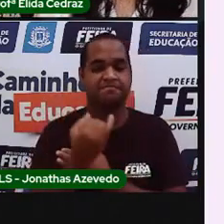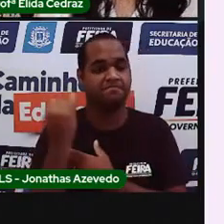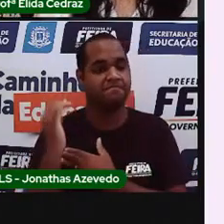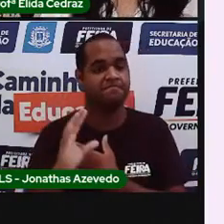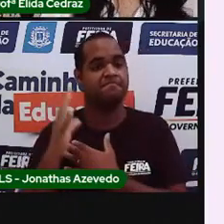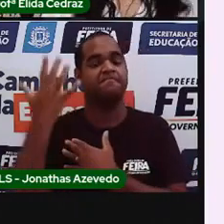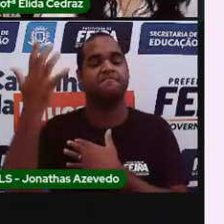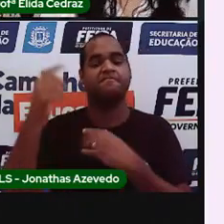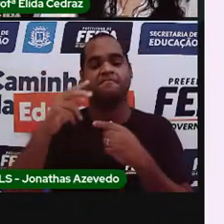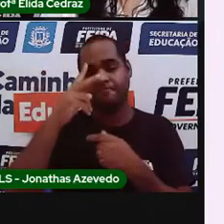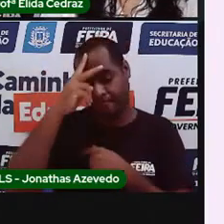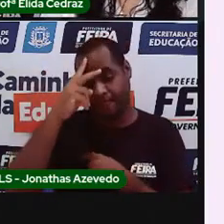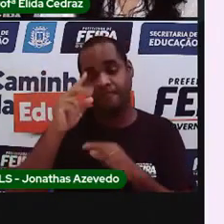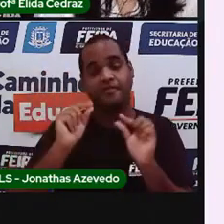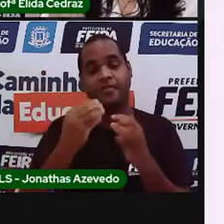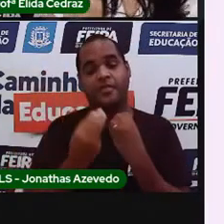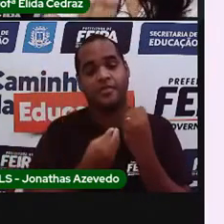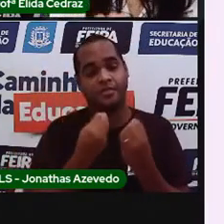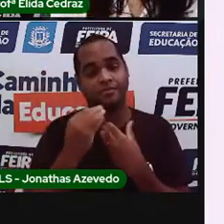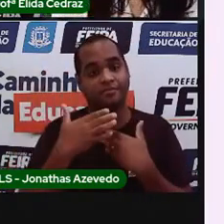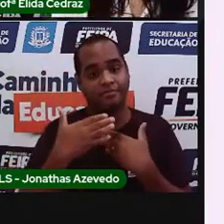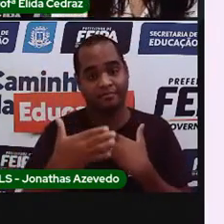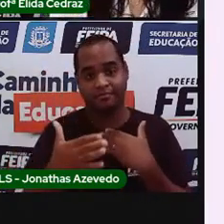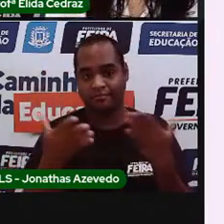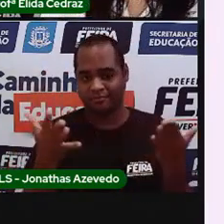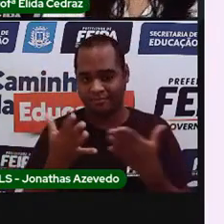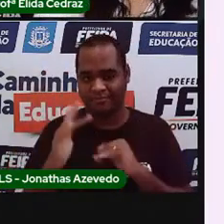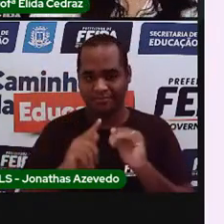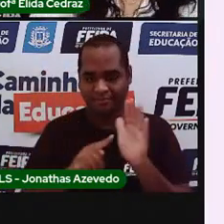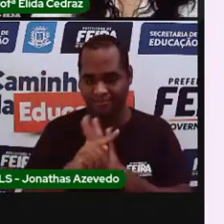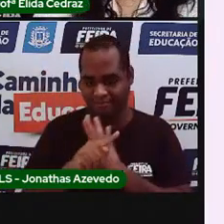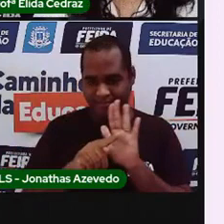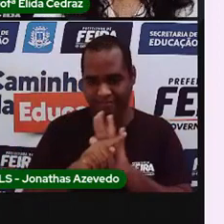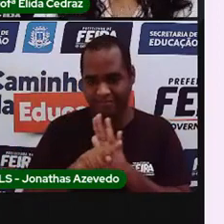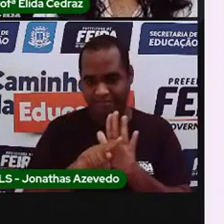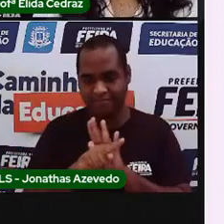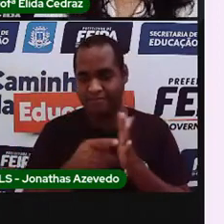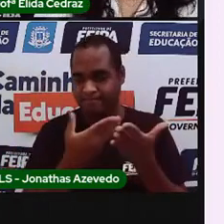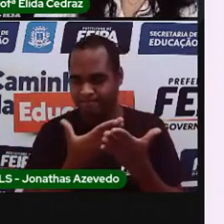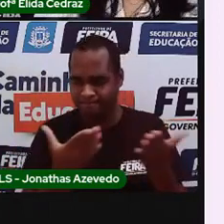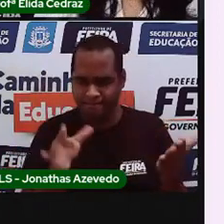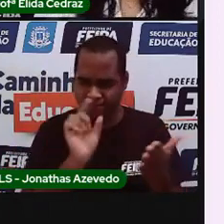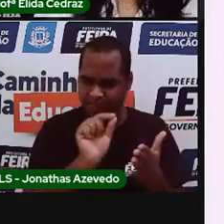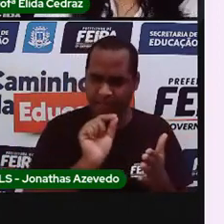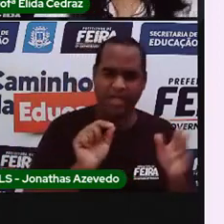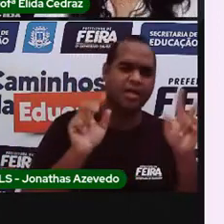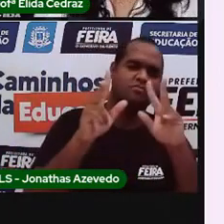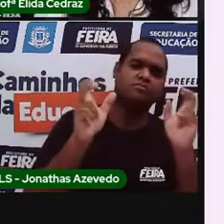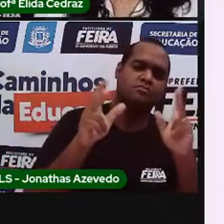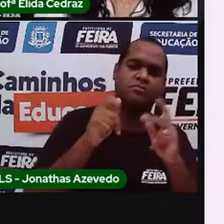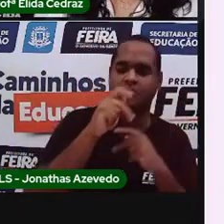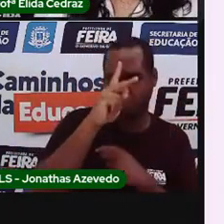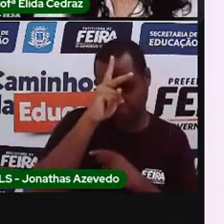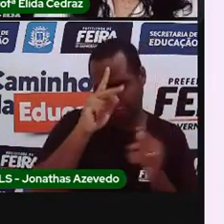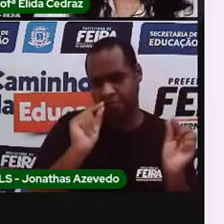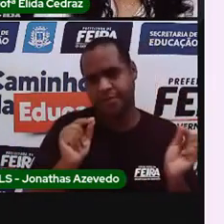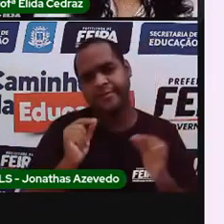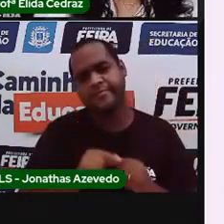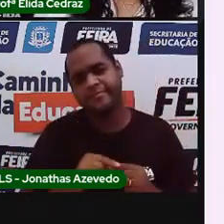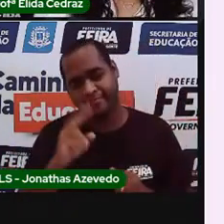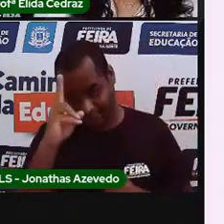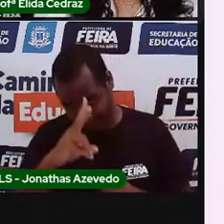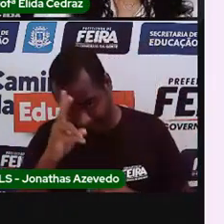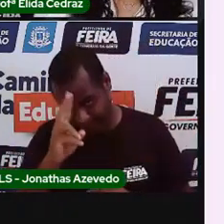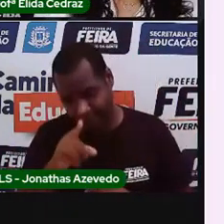na história. Então, agora eu vou perguntar para você. Qual é o título da nossa história? Você